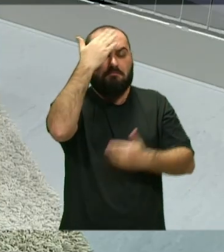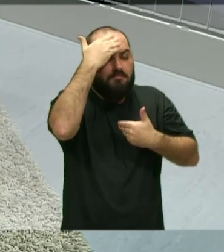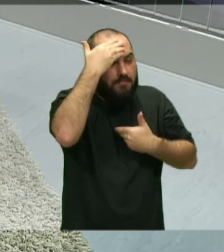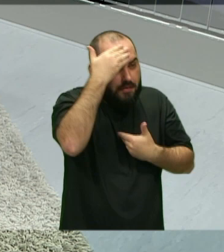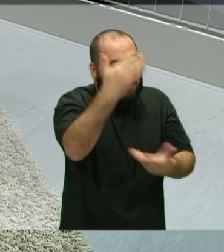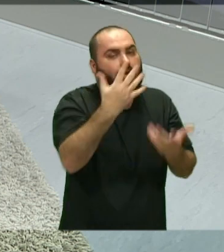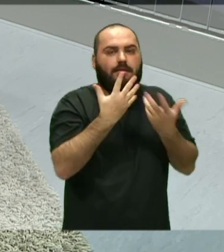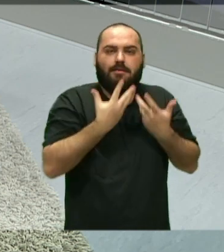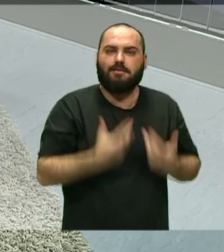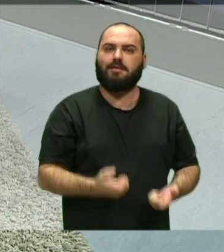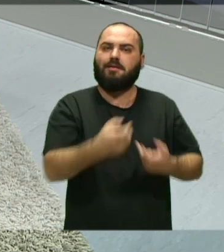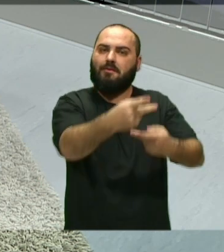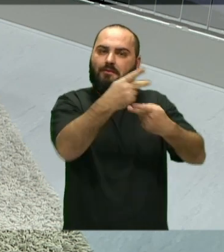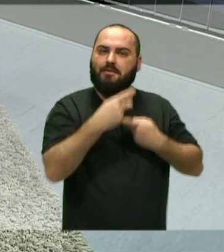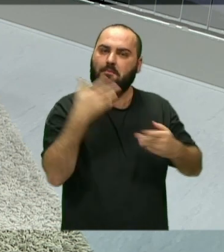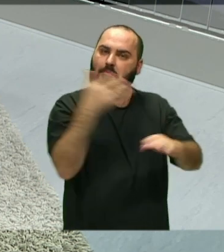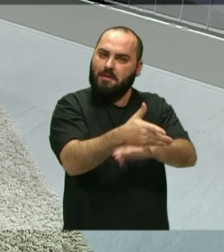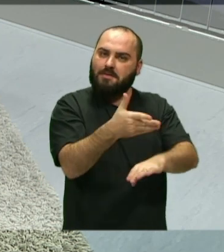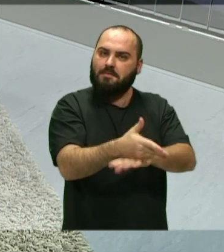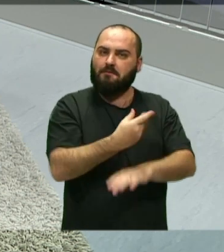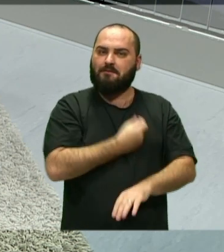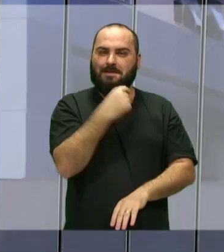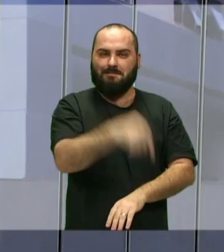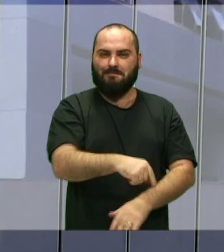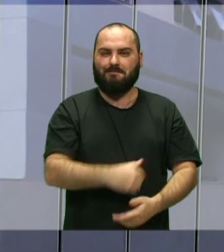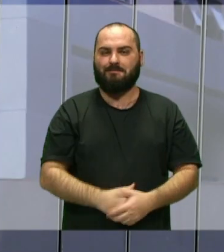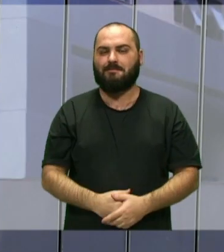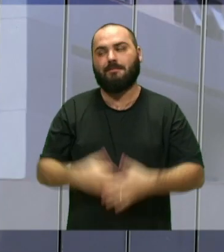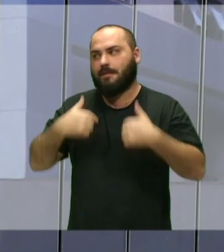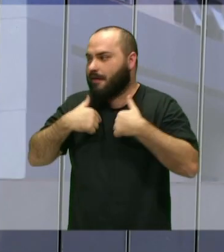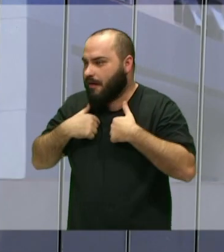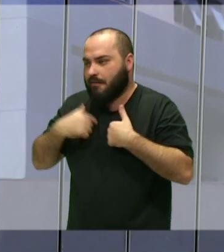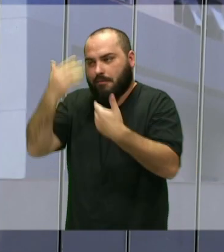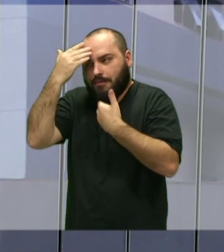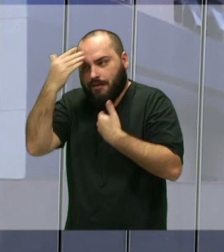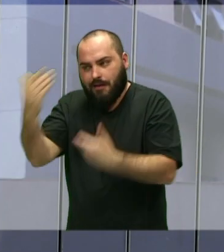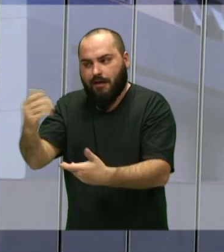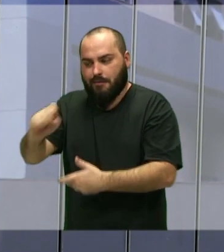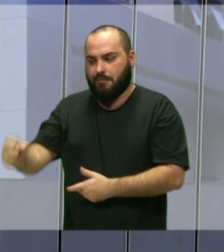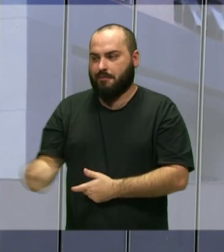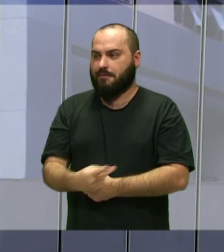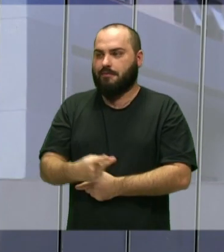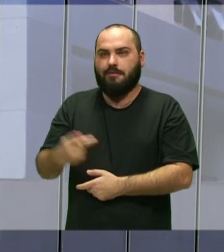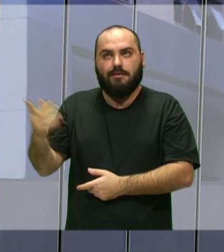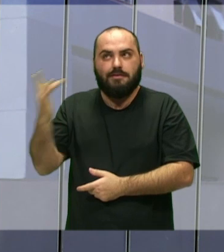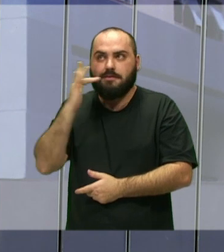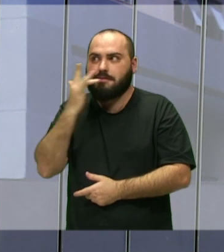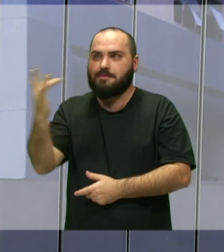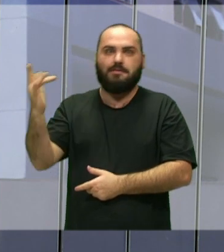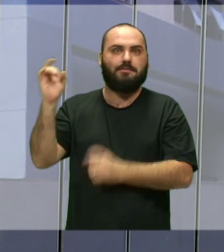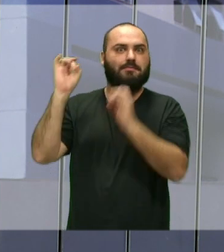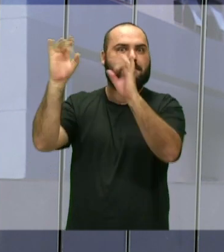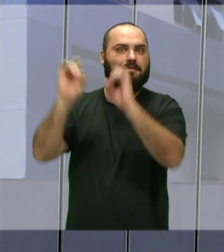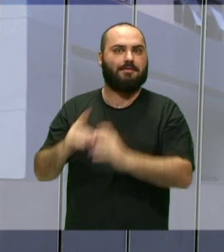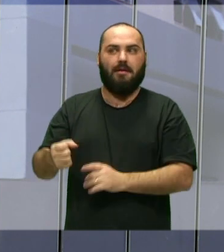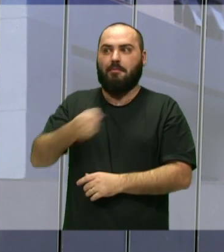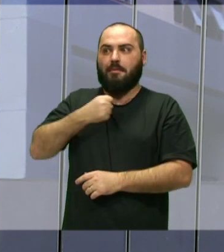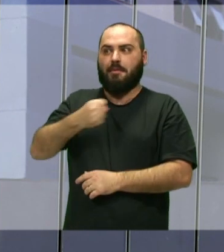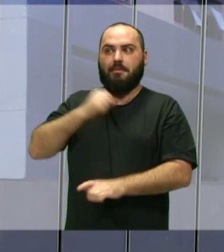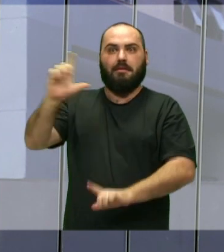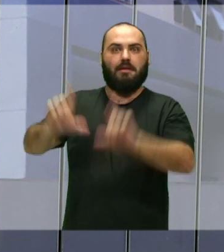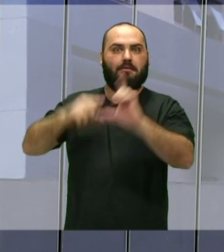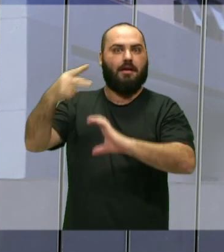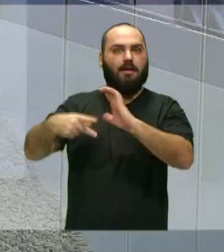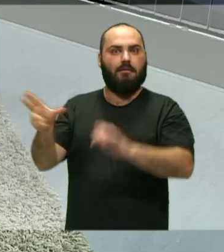por aceitar o convite e participar conosco aqui do programa. Ah, mas eu que agradeço, né, por essa oportunidade de ouro, né, de ser entrevistado pela TV